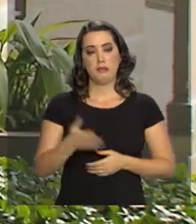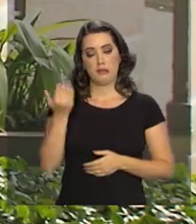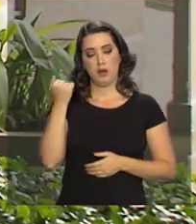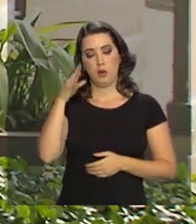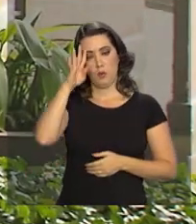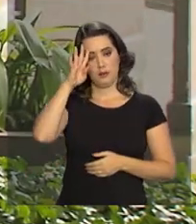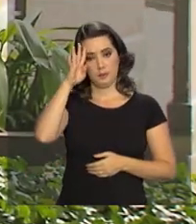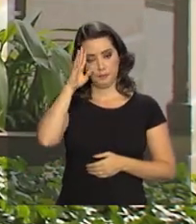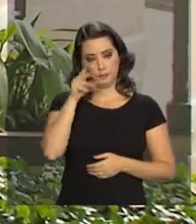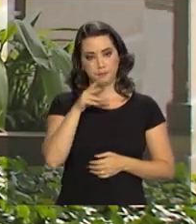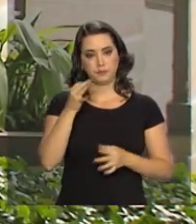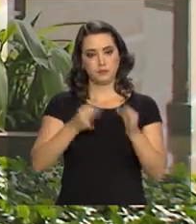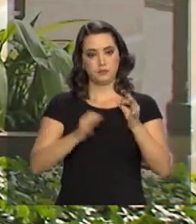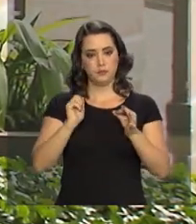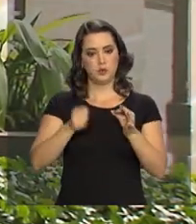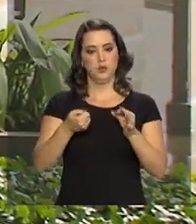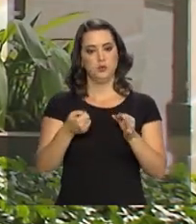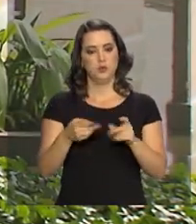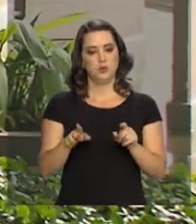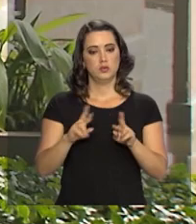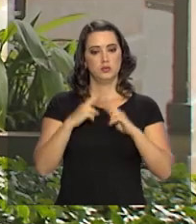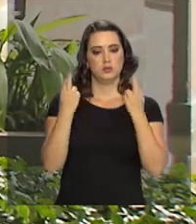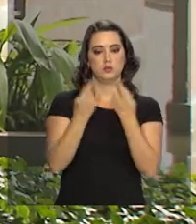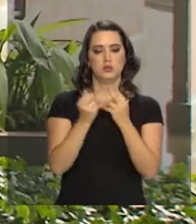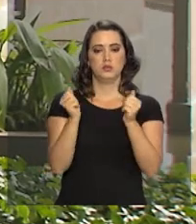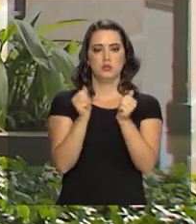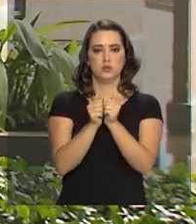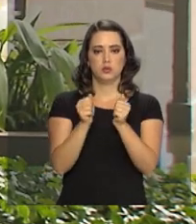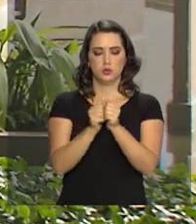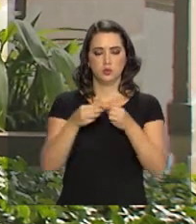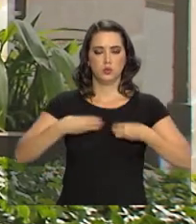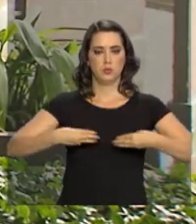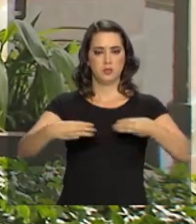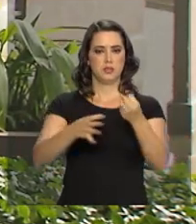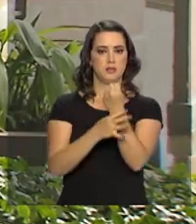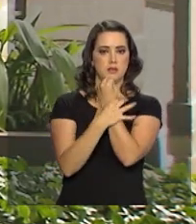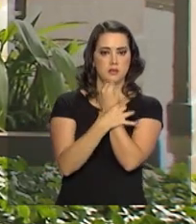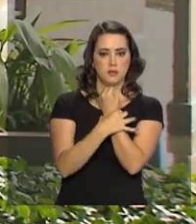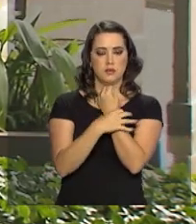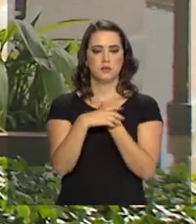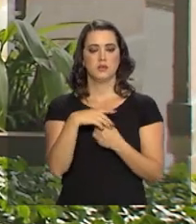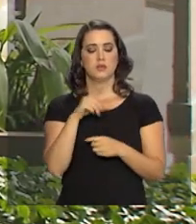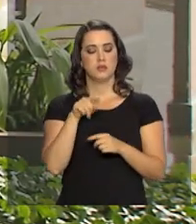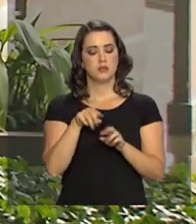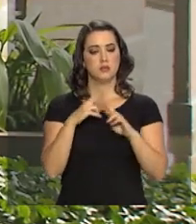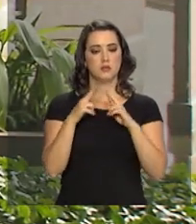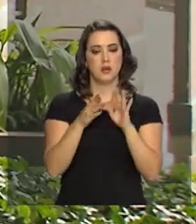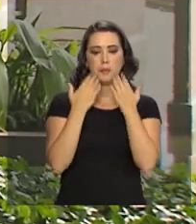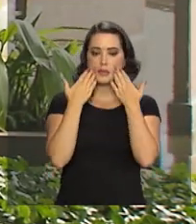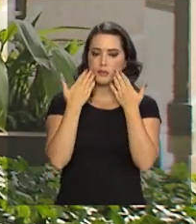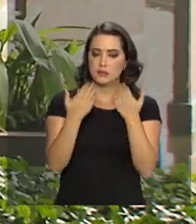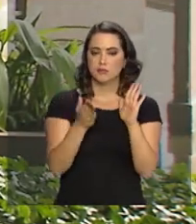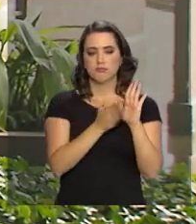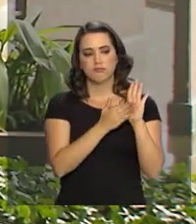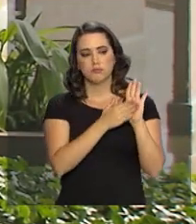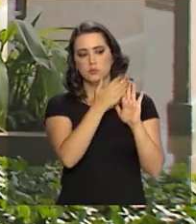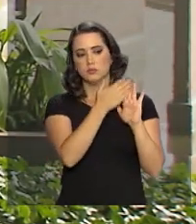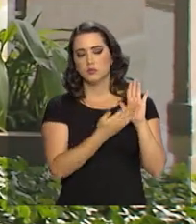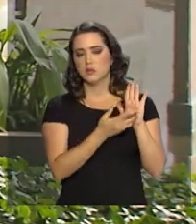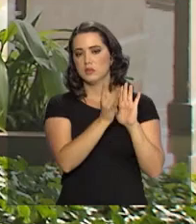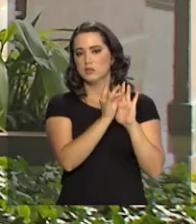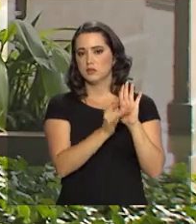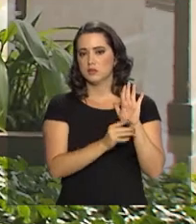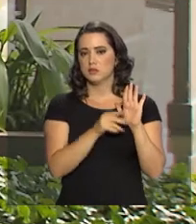quarta-feira, o juiz Sérgio Moro se reuniu com o ministro da Segurança Pública, Raul Jungmann, quando foram apresentadas informações